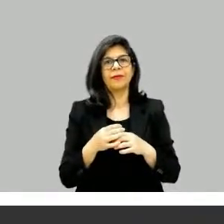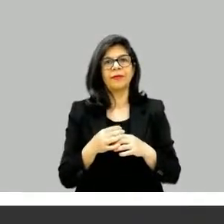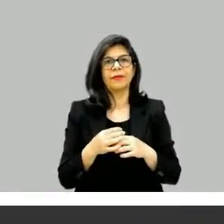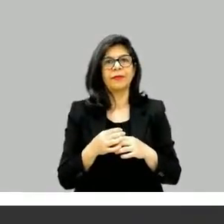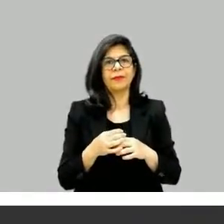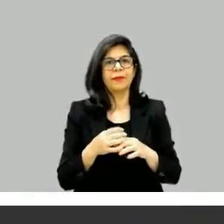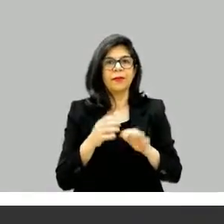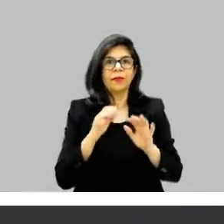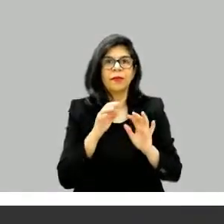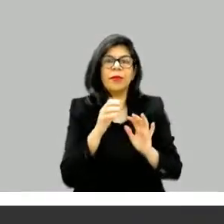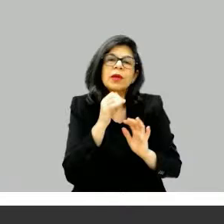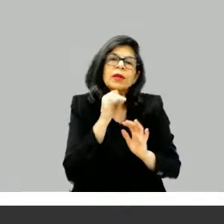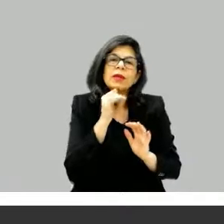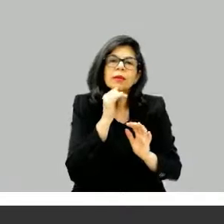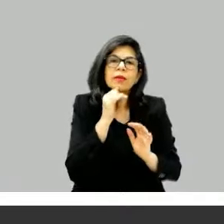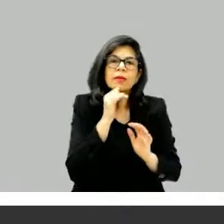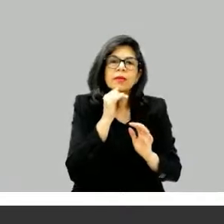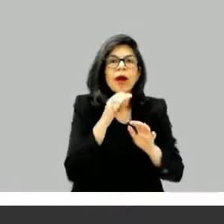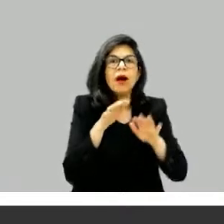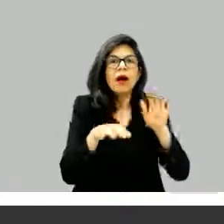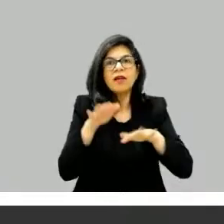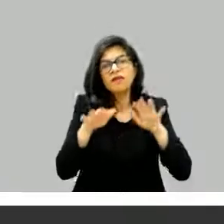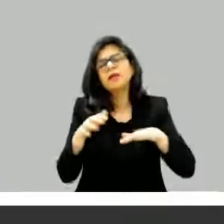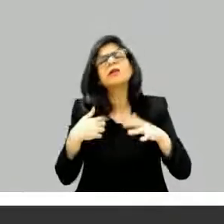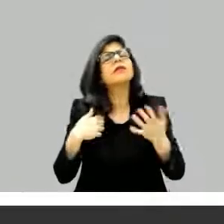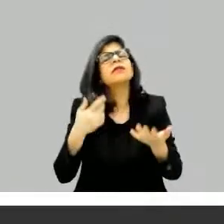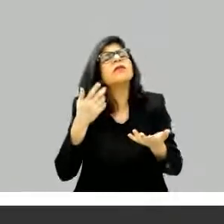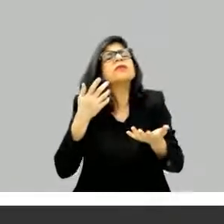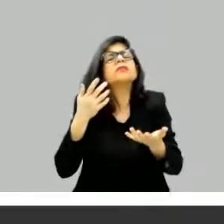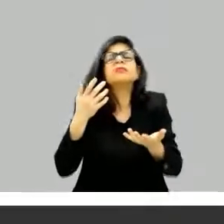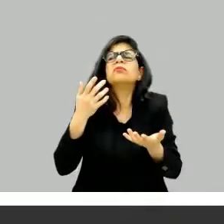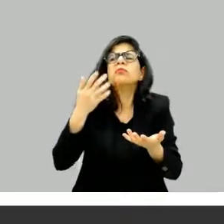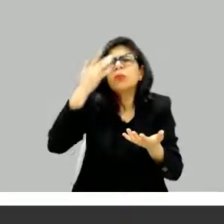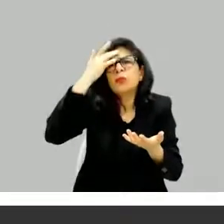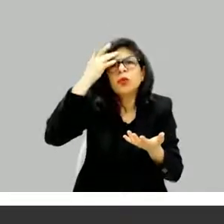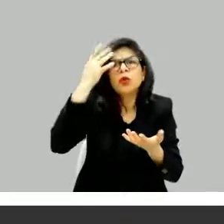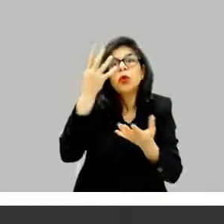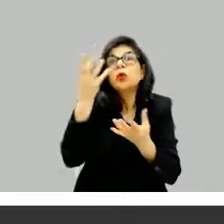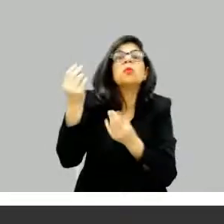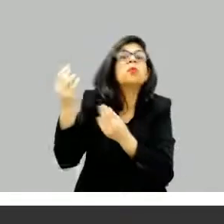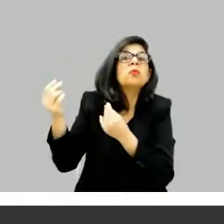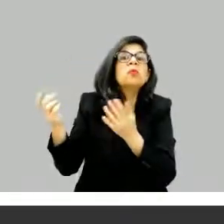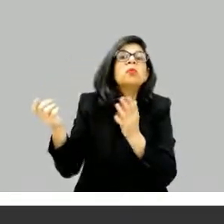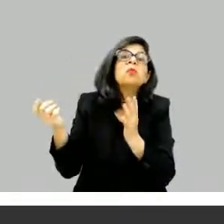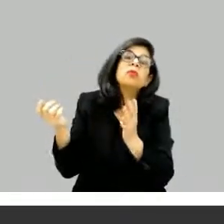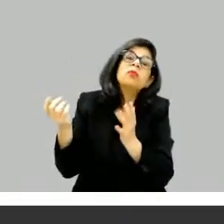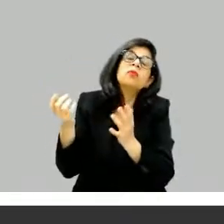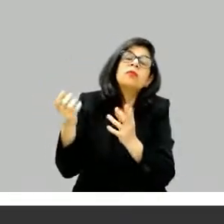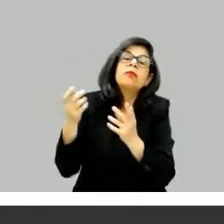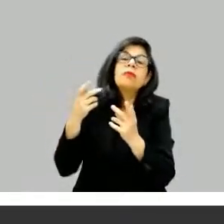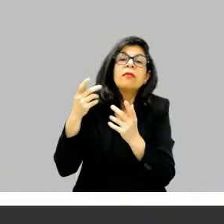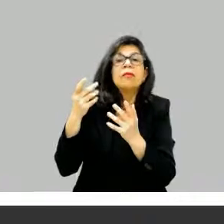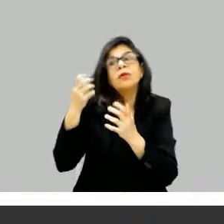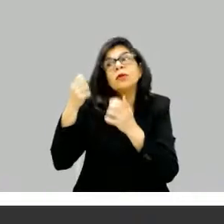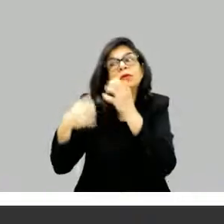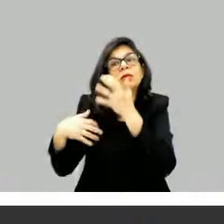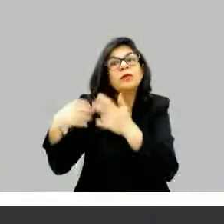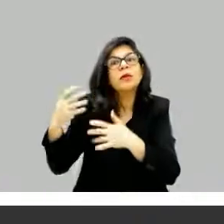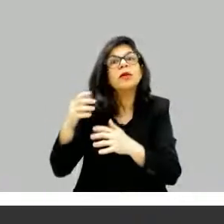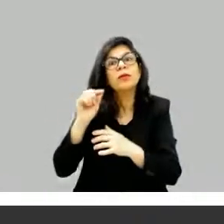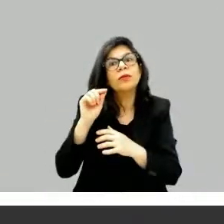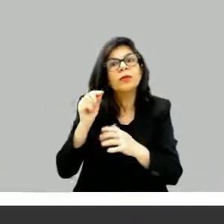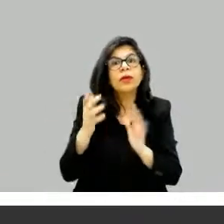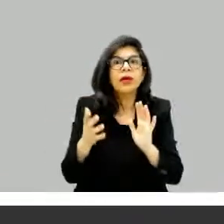porque o que eu vejo às vezes as pessoas falando e que eu acho que não funciona é pegando um tipo de estrutura de longa,